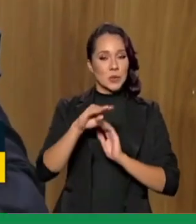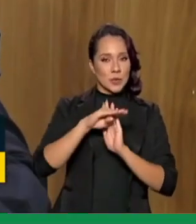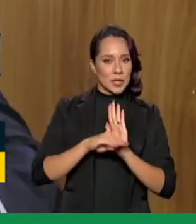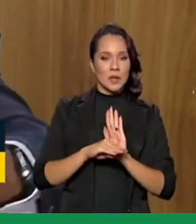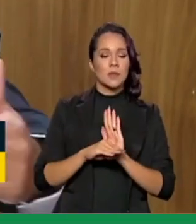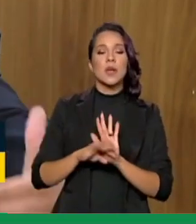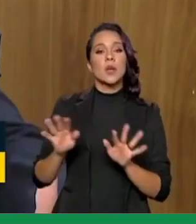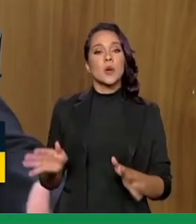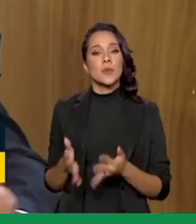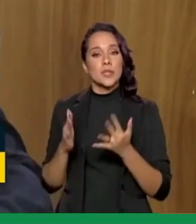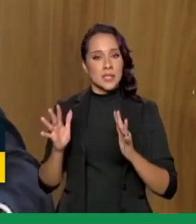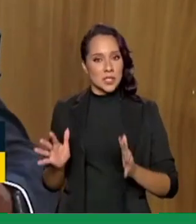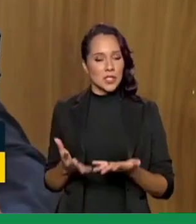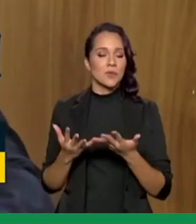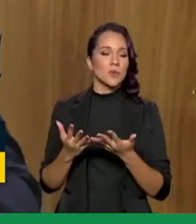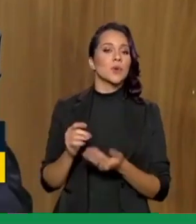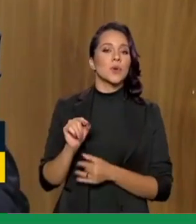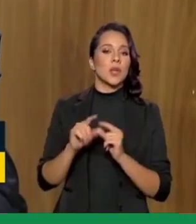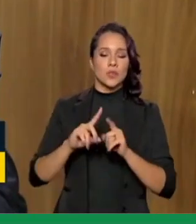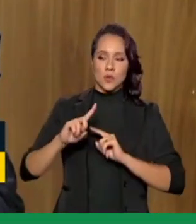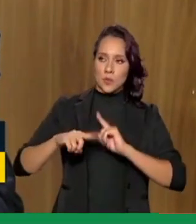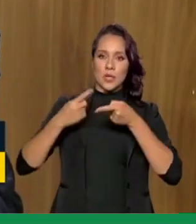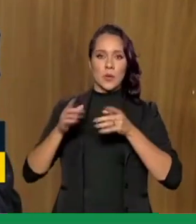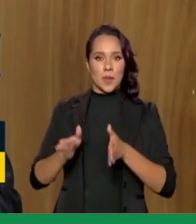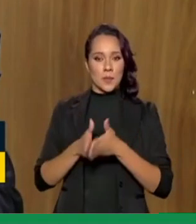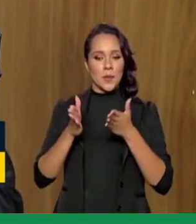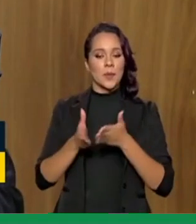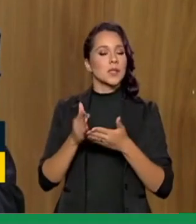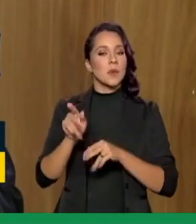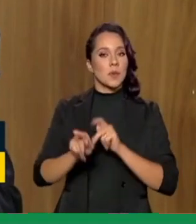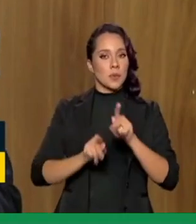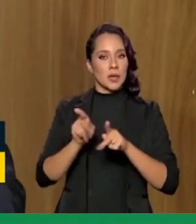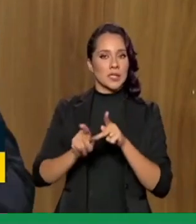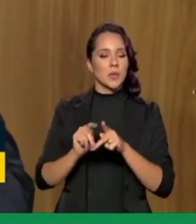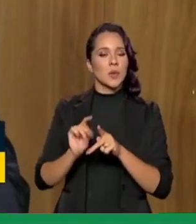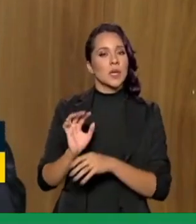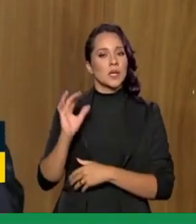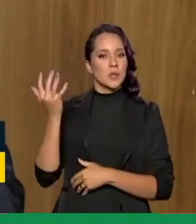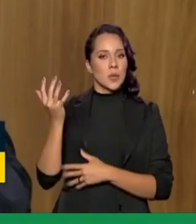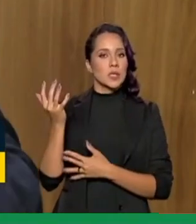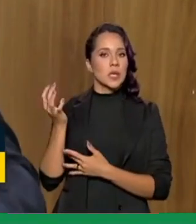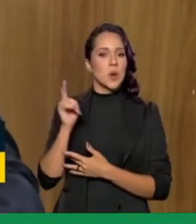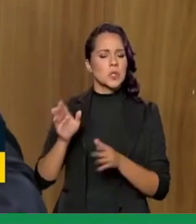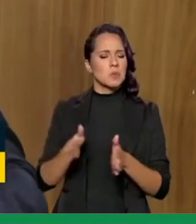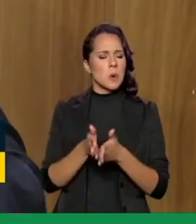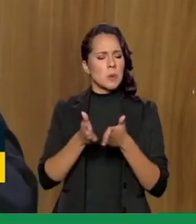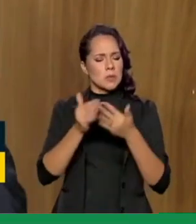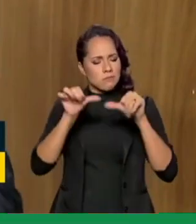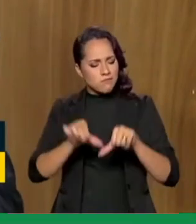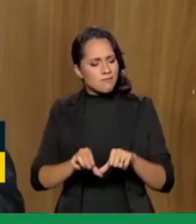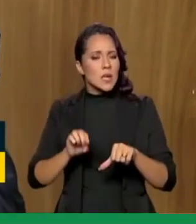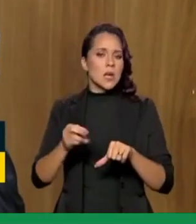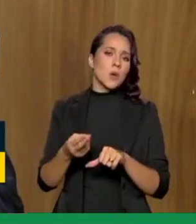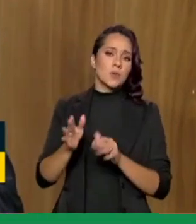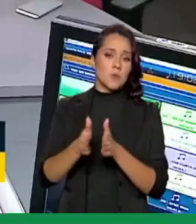como incentivo, como mecanismo de superação da pobreza pra população em situação de extrema pobreza ou de pobreza